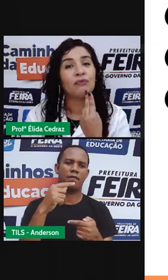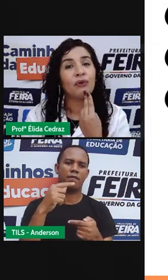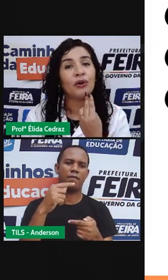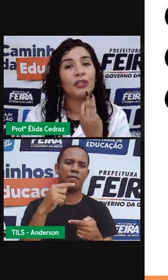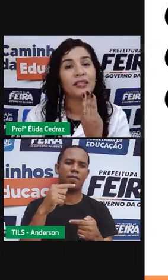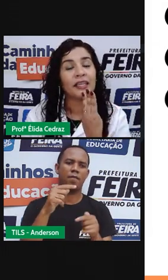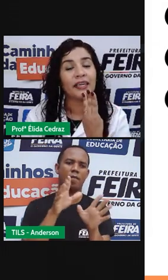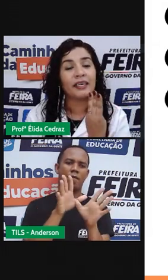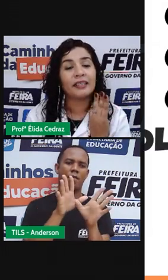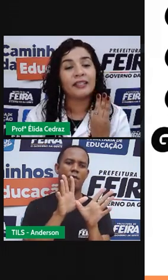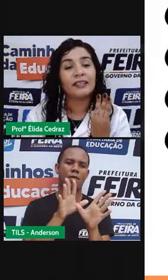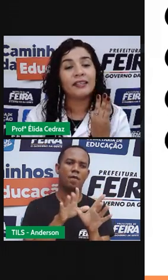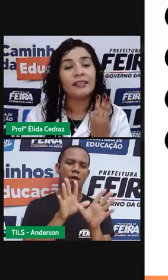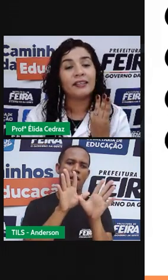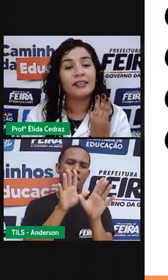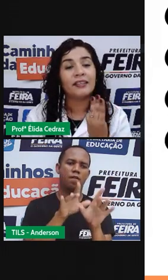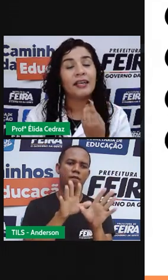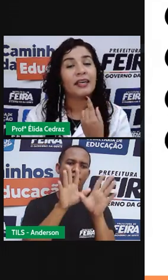gato, gaivota,